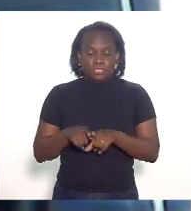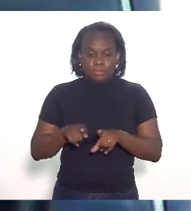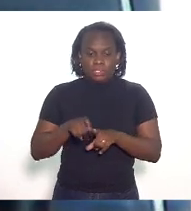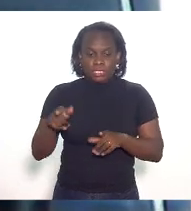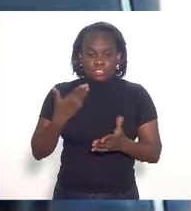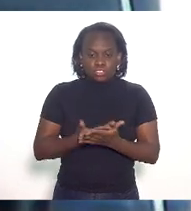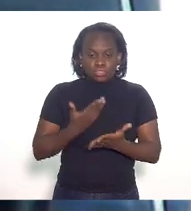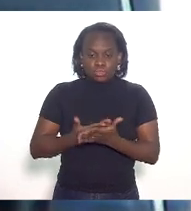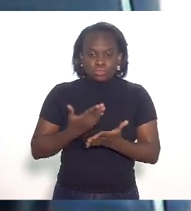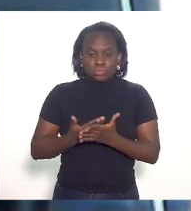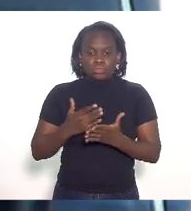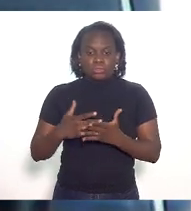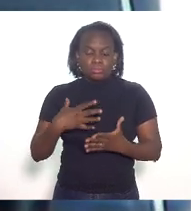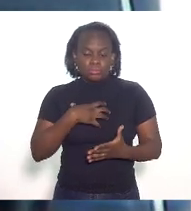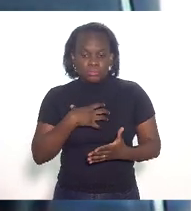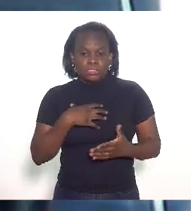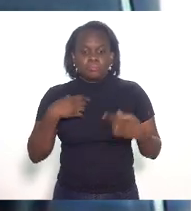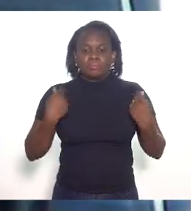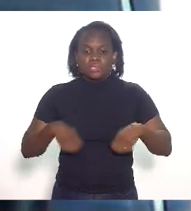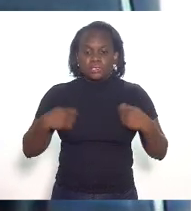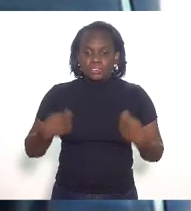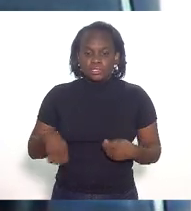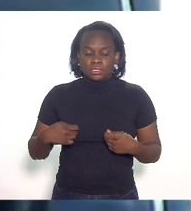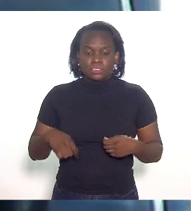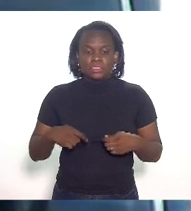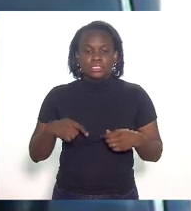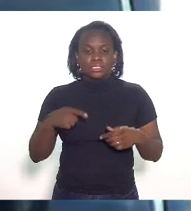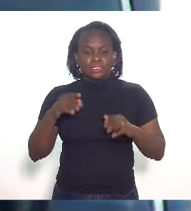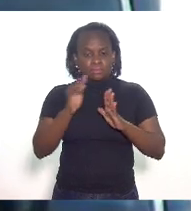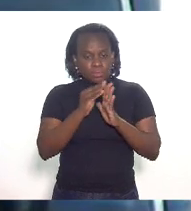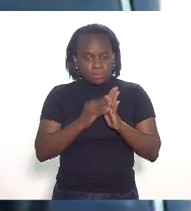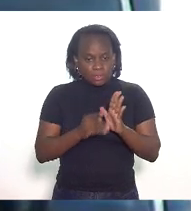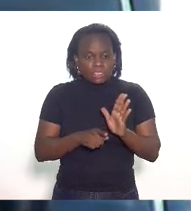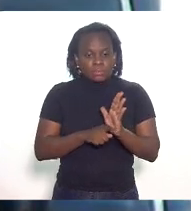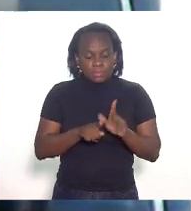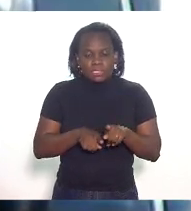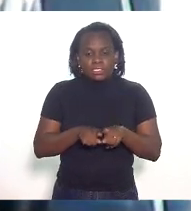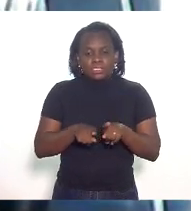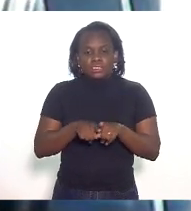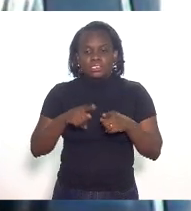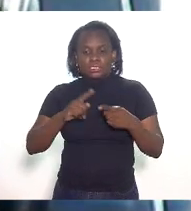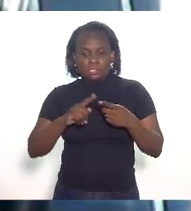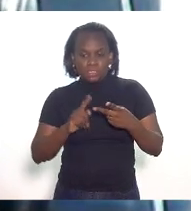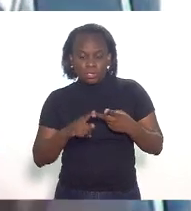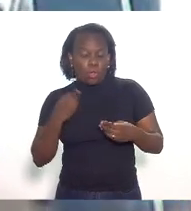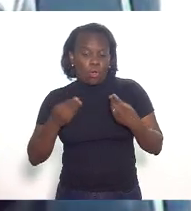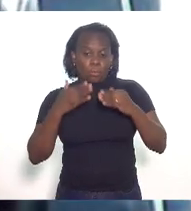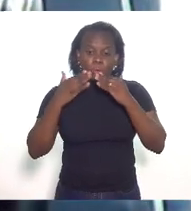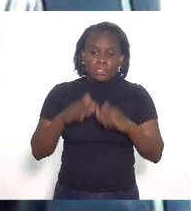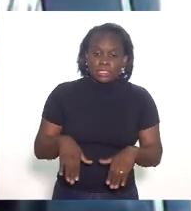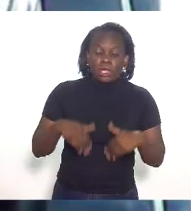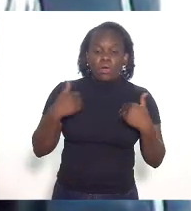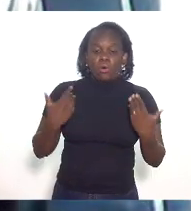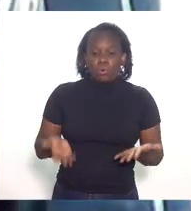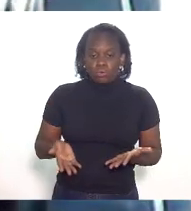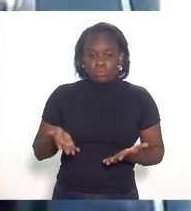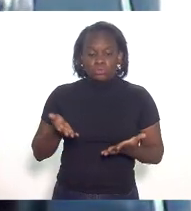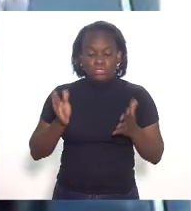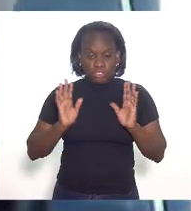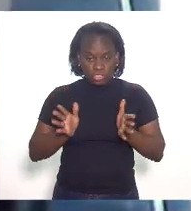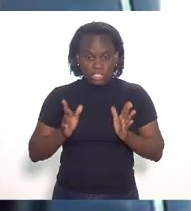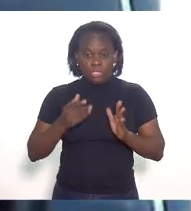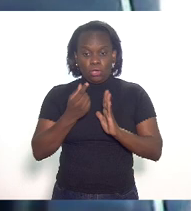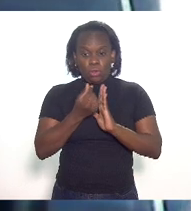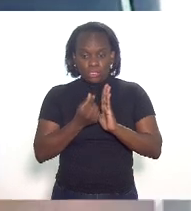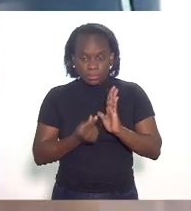estudo de impacto tem que deveria contemplar também esses dois itens ou como vai ser compensado ou se já está no